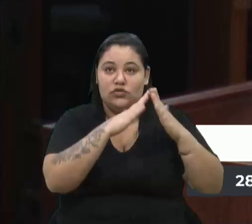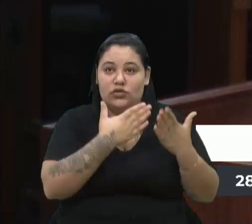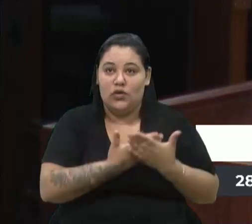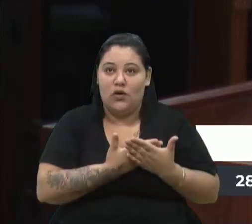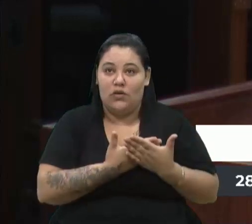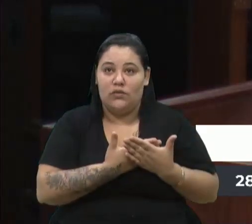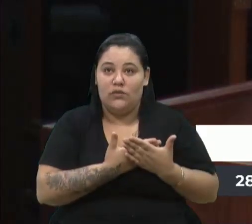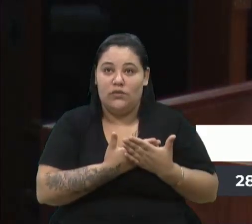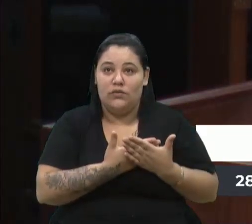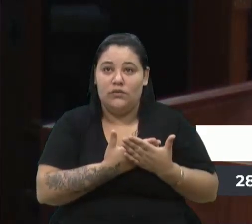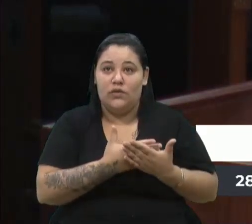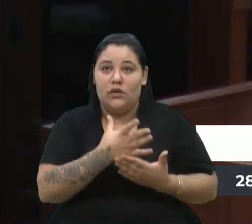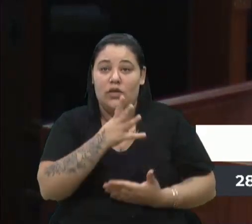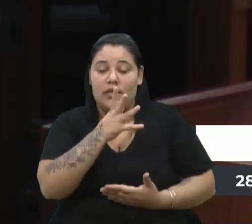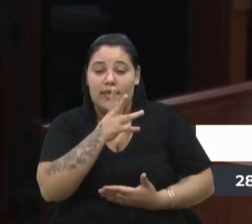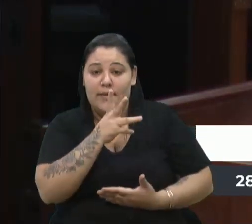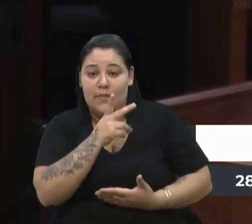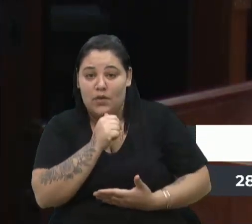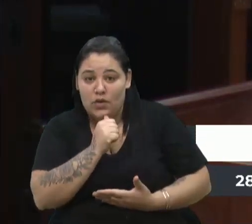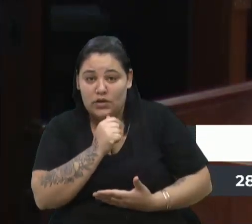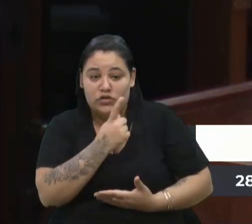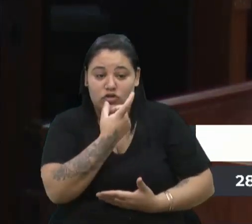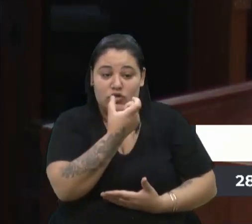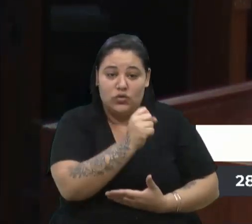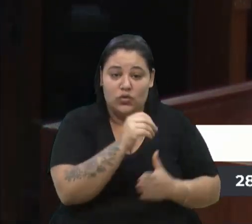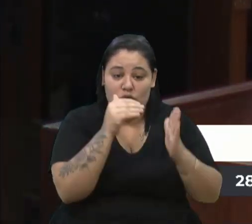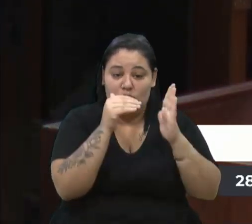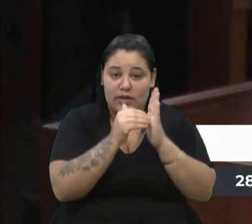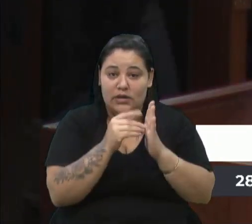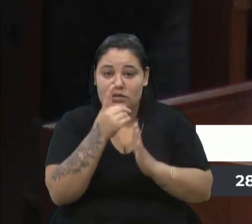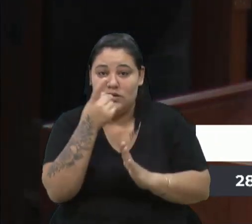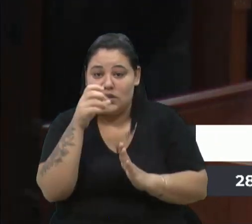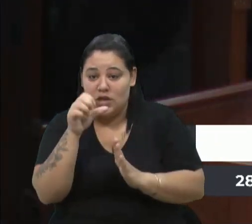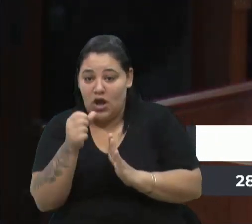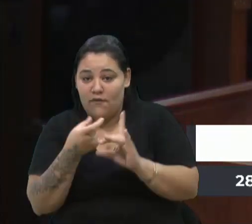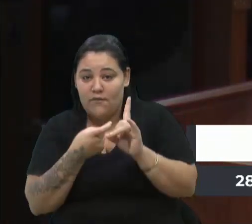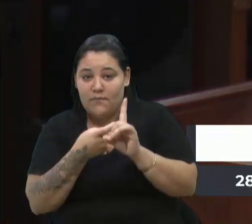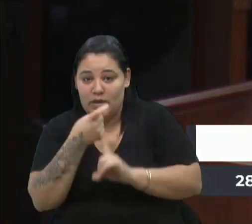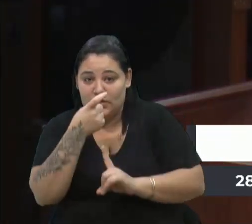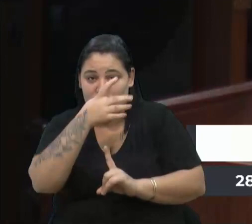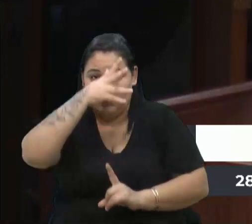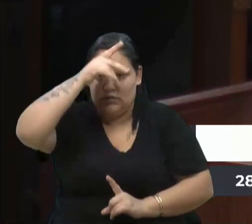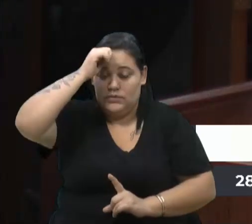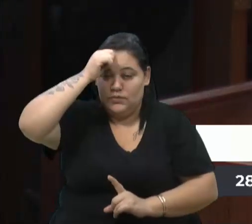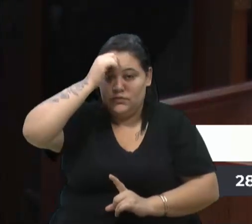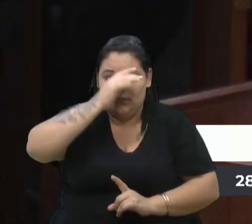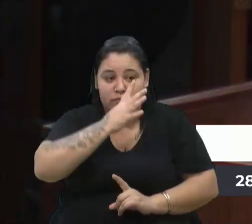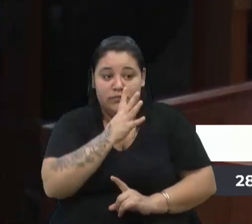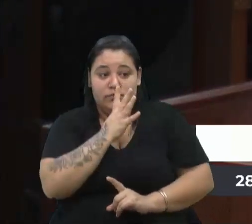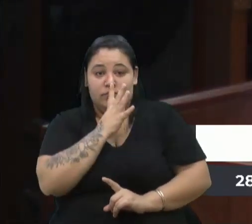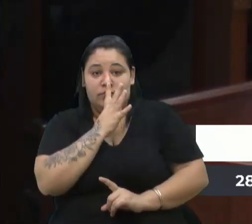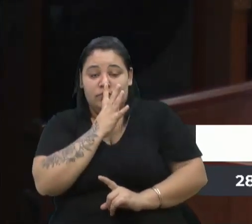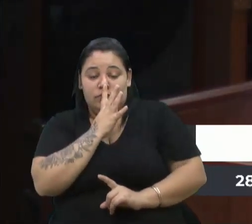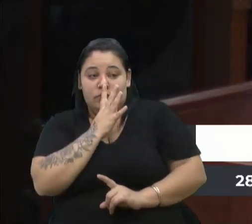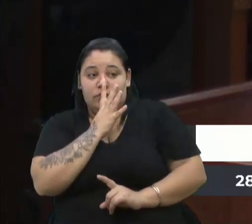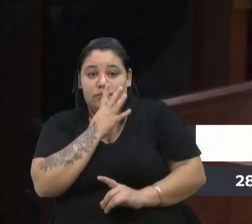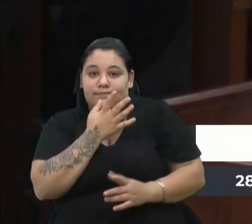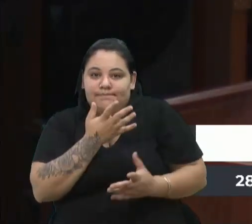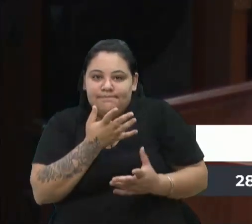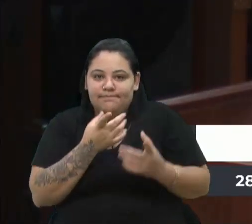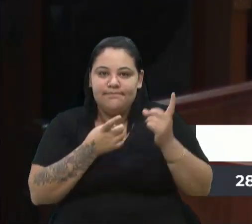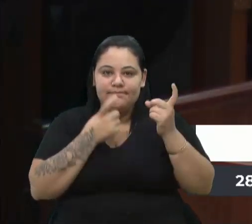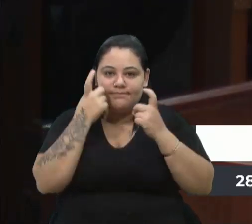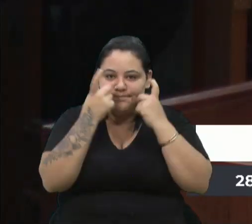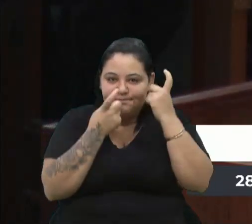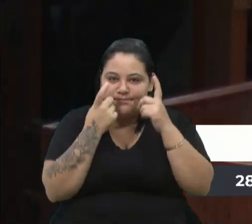torno de 18 a 19 meses em município a gente fica bastante preocupado porque